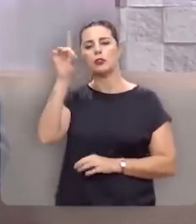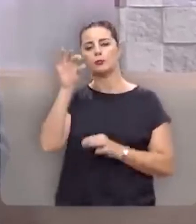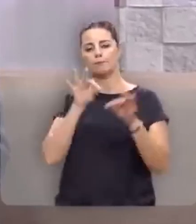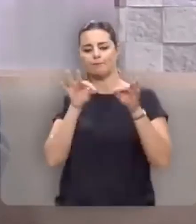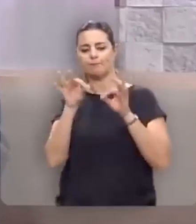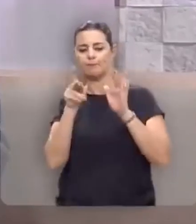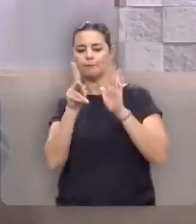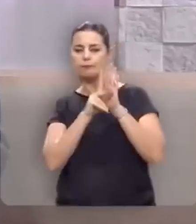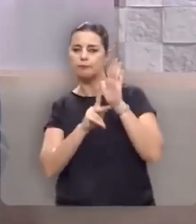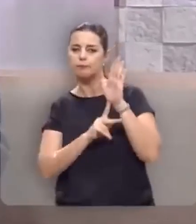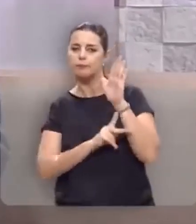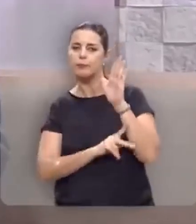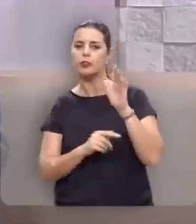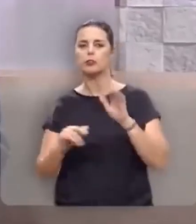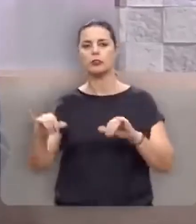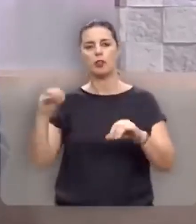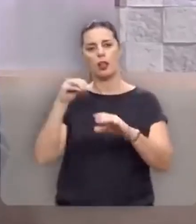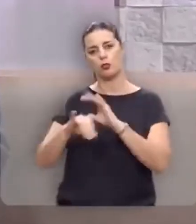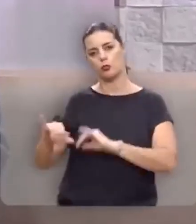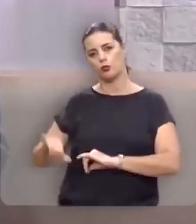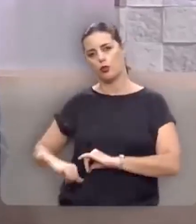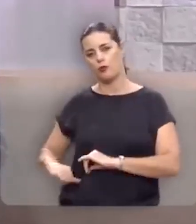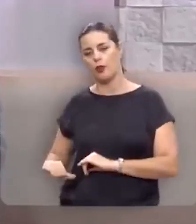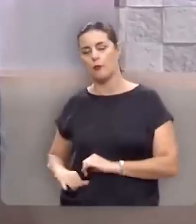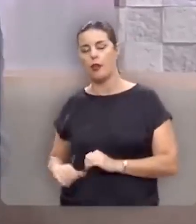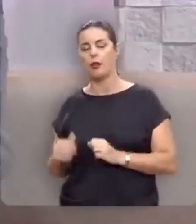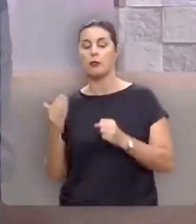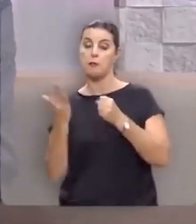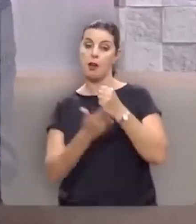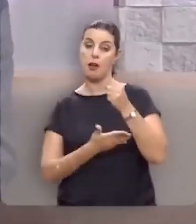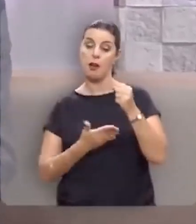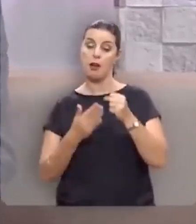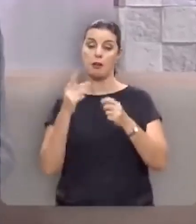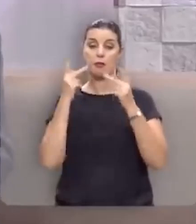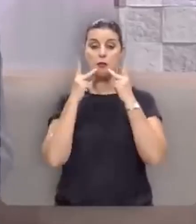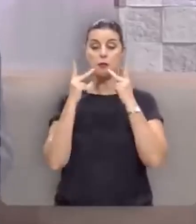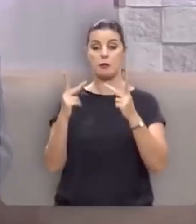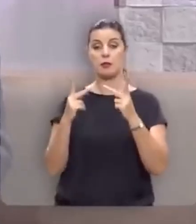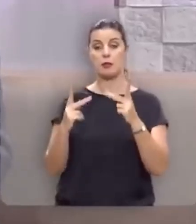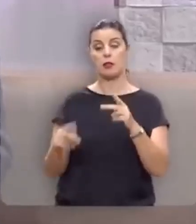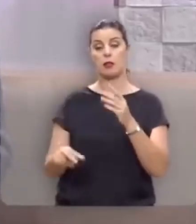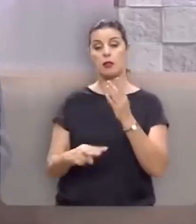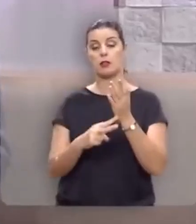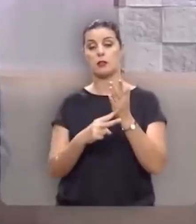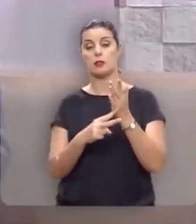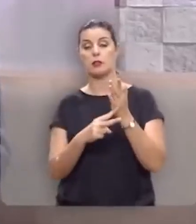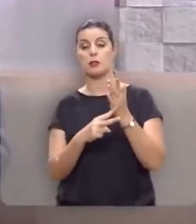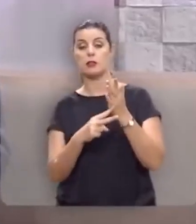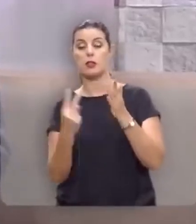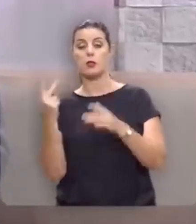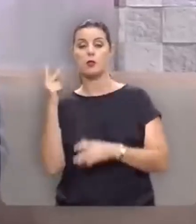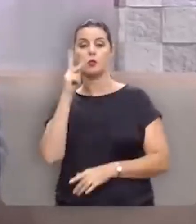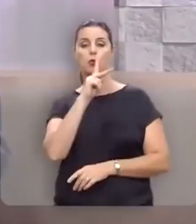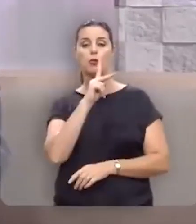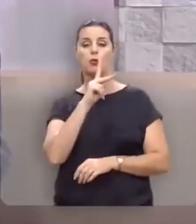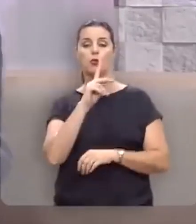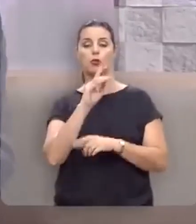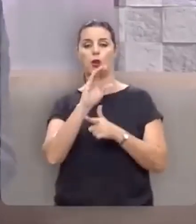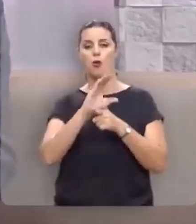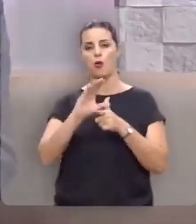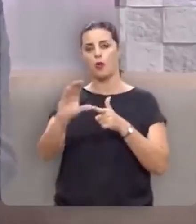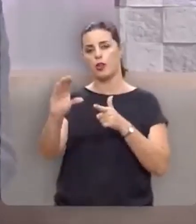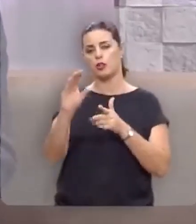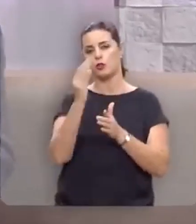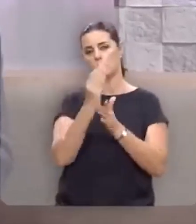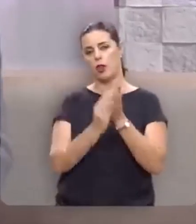Deus no sofrimento. E eu quero basear esta mensagem na segunda carta de Paulo aos